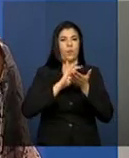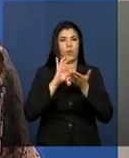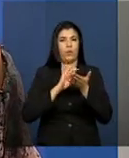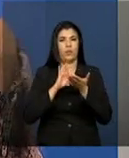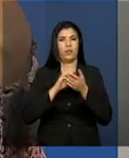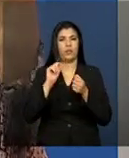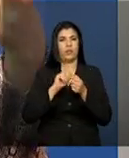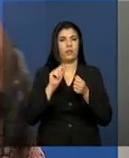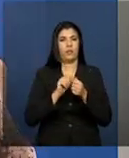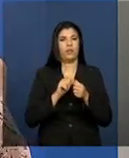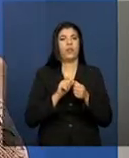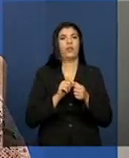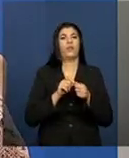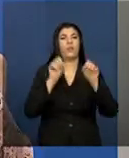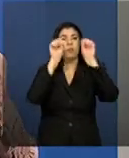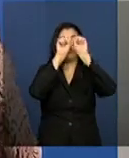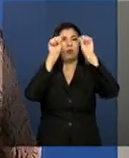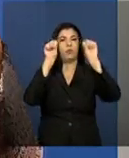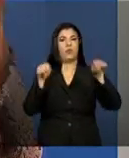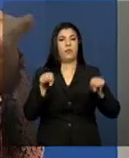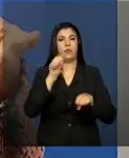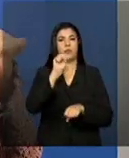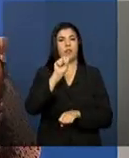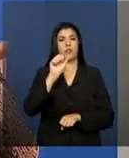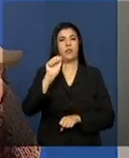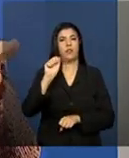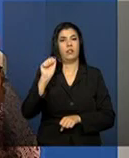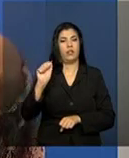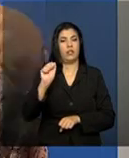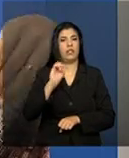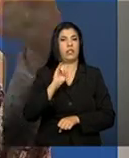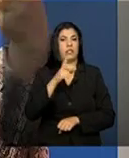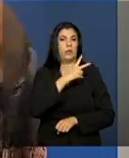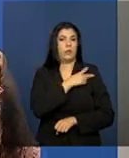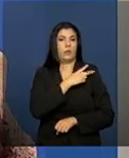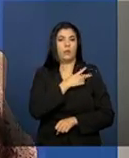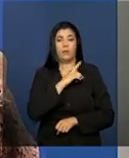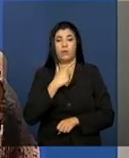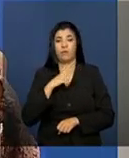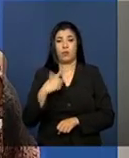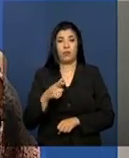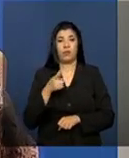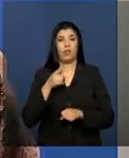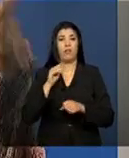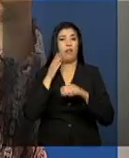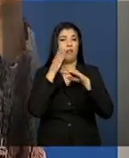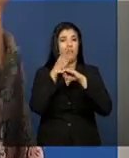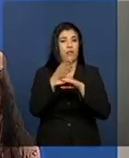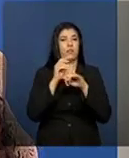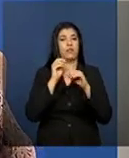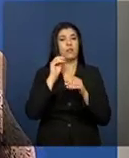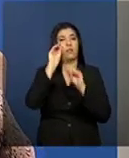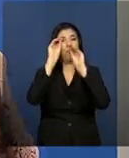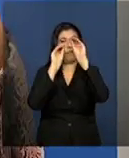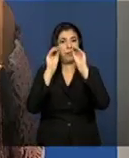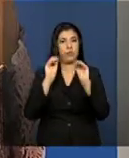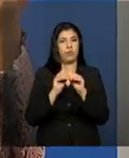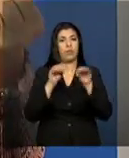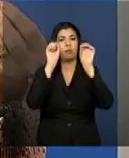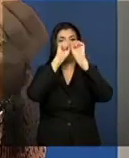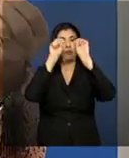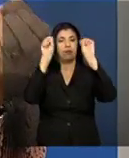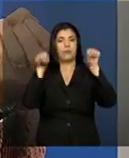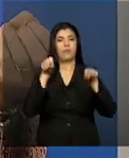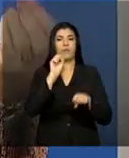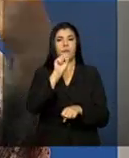sistema SAA, então, inicialmente, se esse técnico não possui acesso algum, ele é feito no sistema SAA e é neste sistema que eles